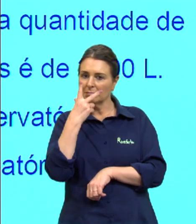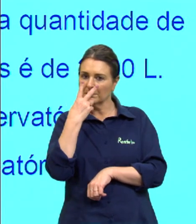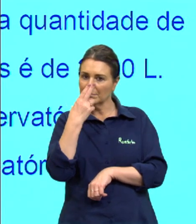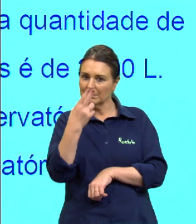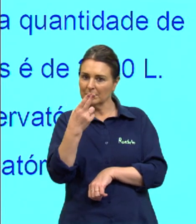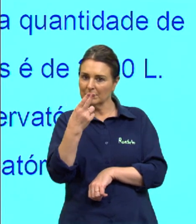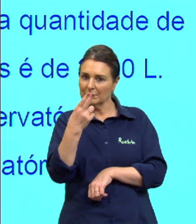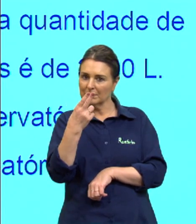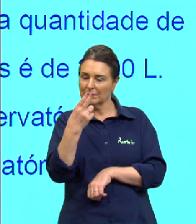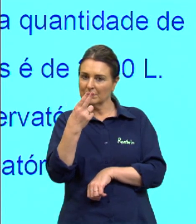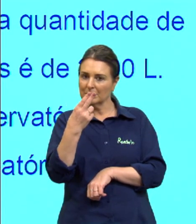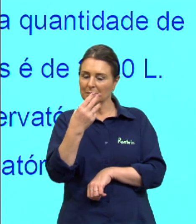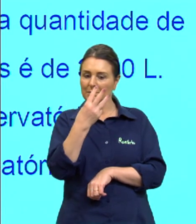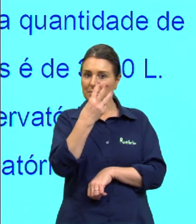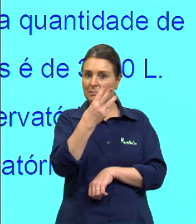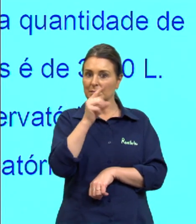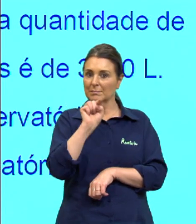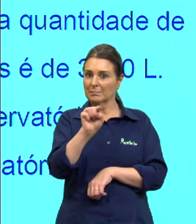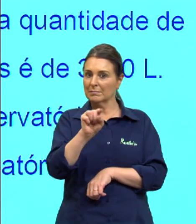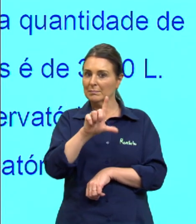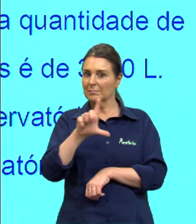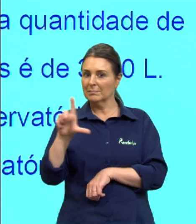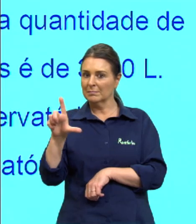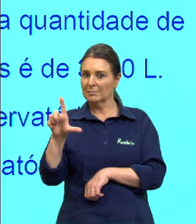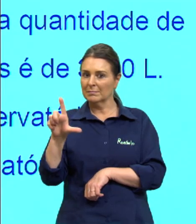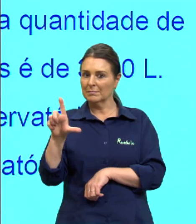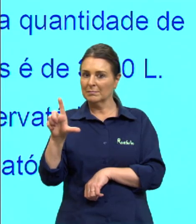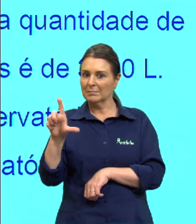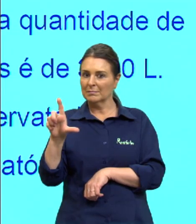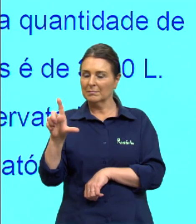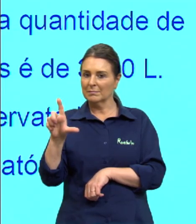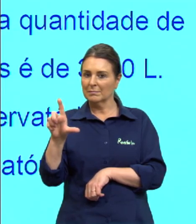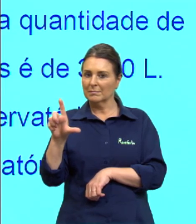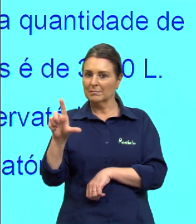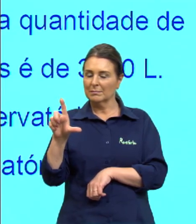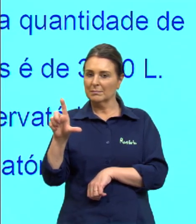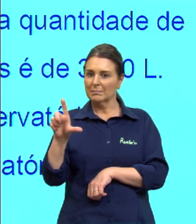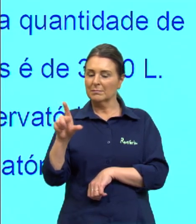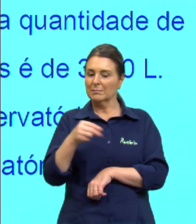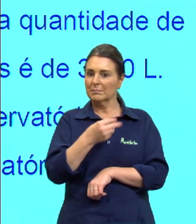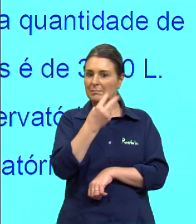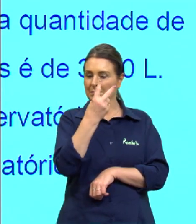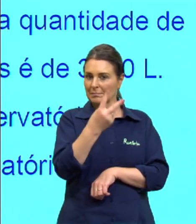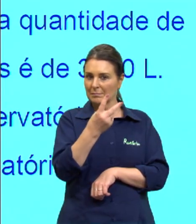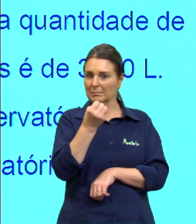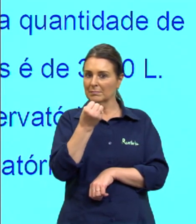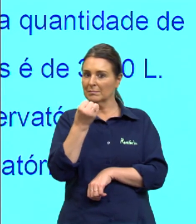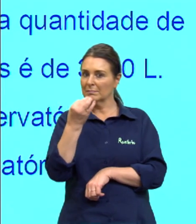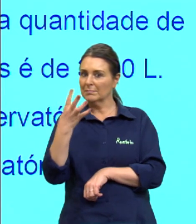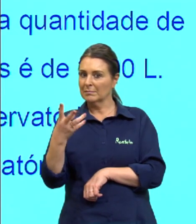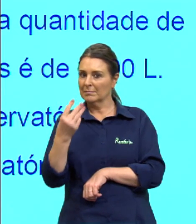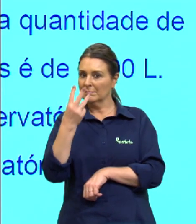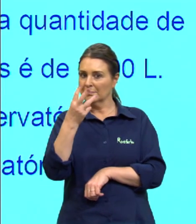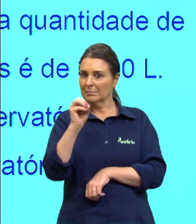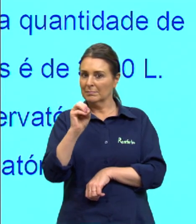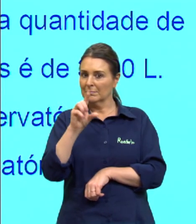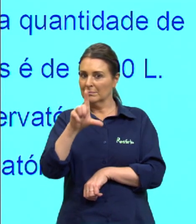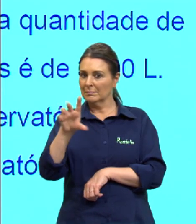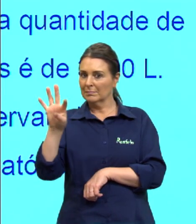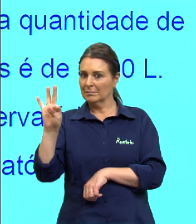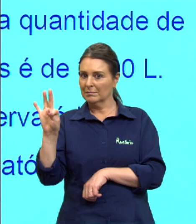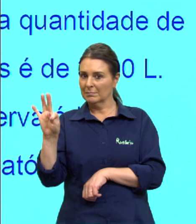a 3 mil litros, ó. Então, nessas duas quantidades, de 30 mil litros, na verdade,